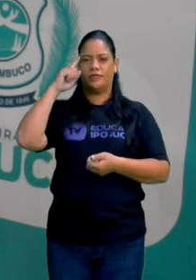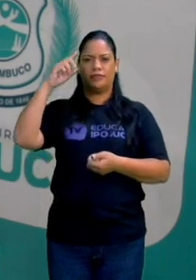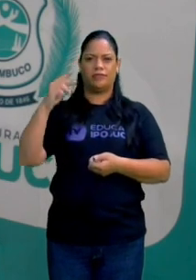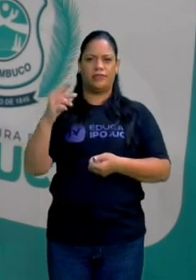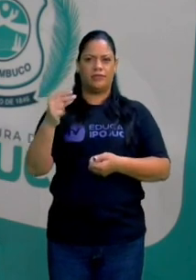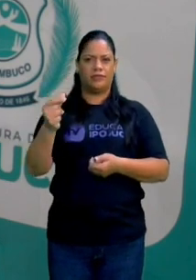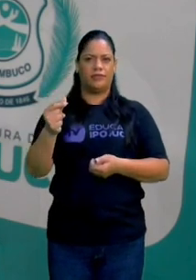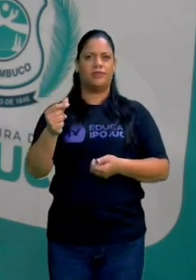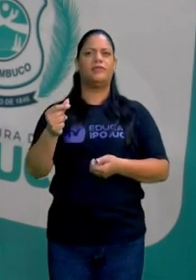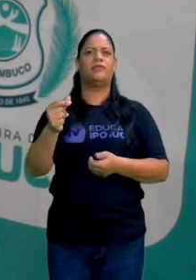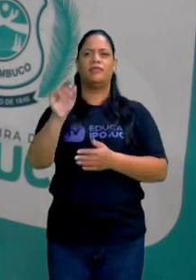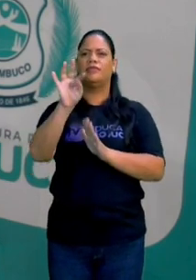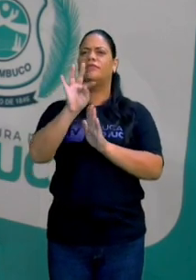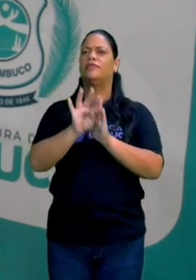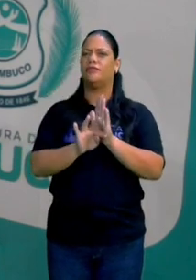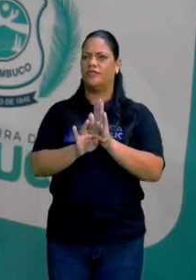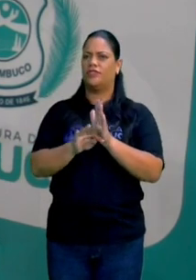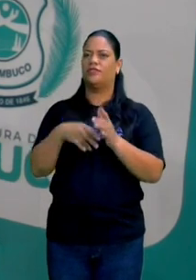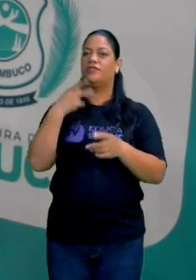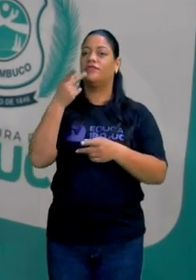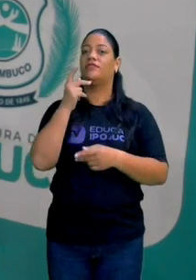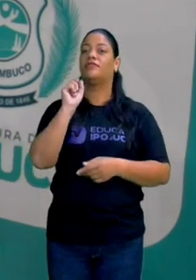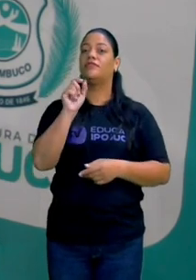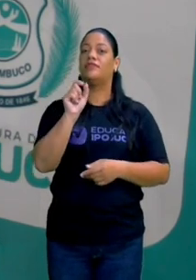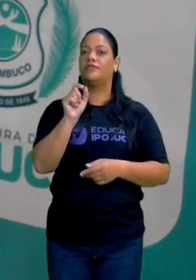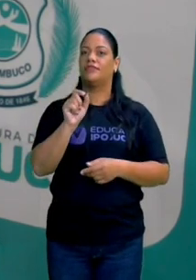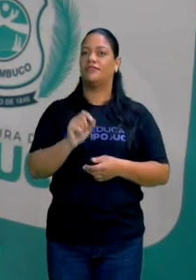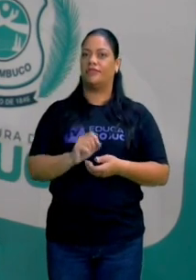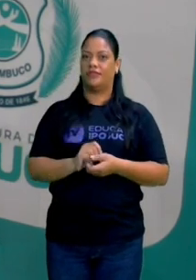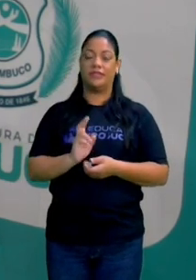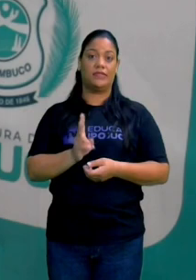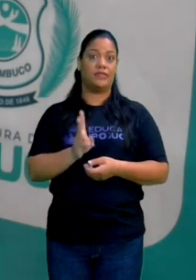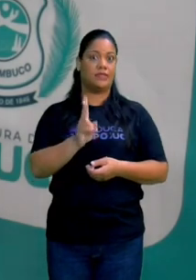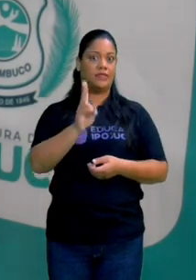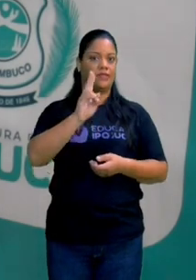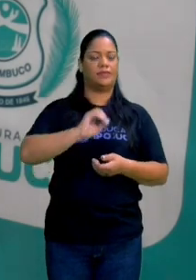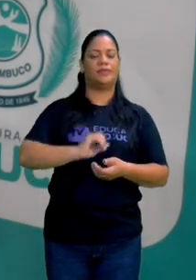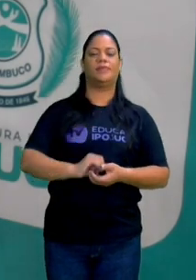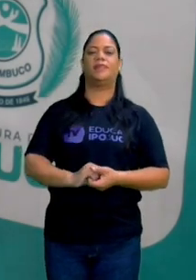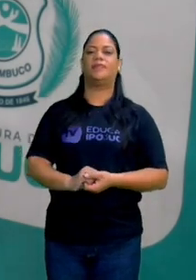que é que me interessa nesse texto? Vai ser sempre a ideia central dele.